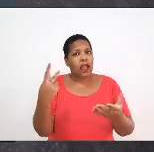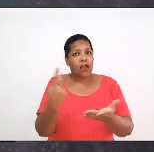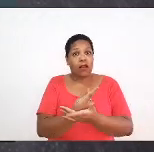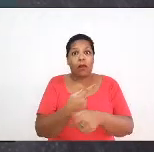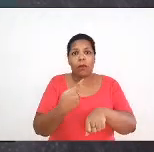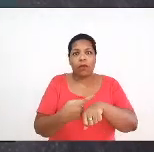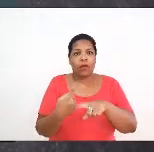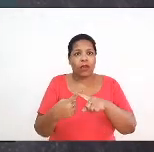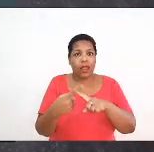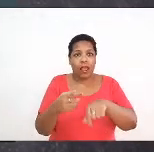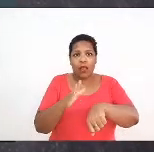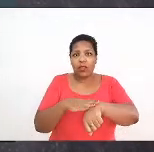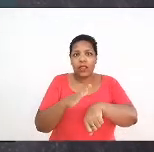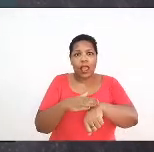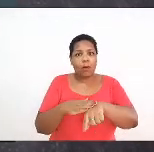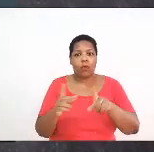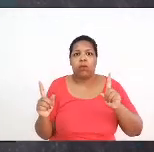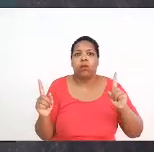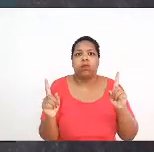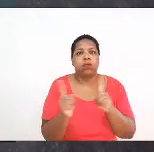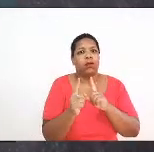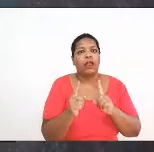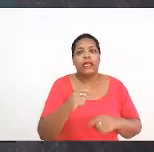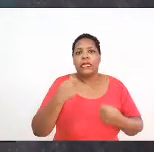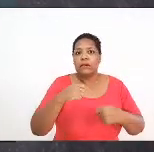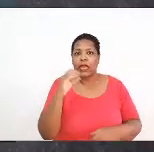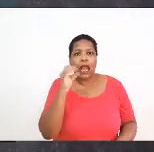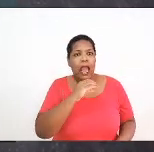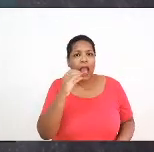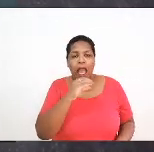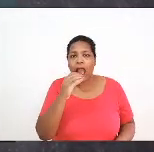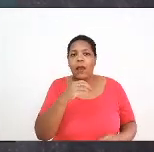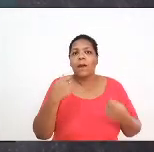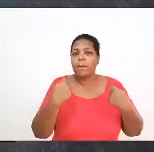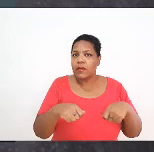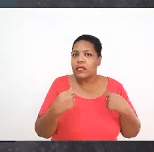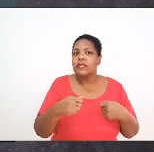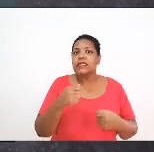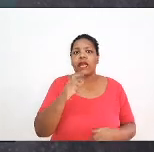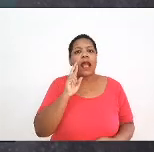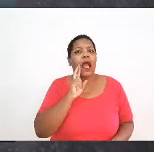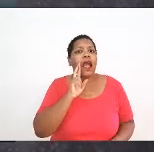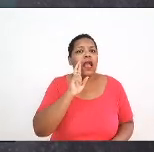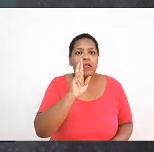exíguo e a gente precisa ter uma resposta, um respaldo